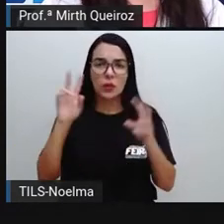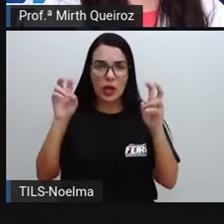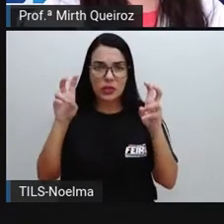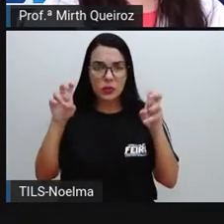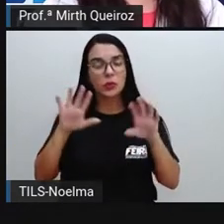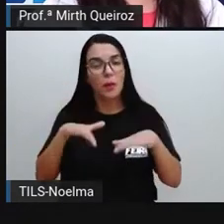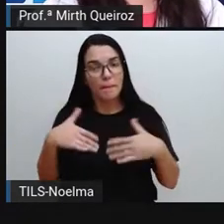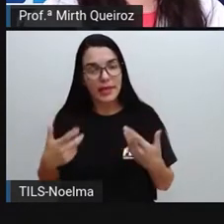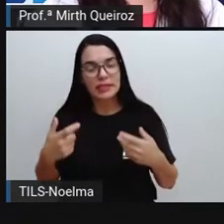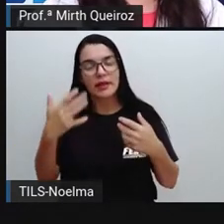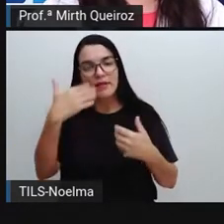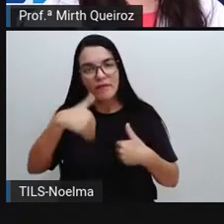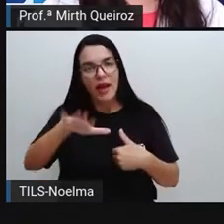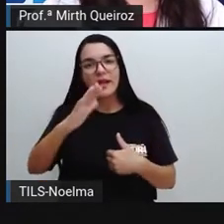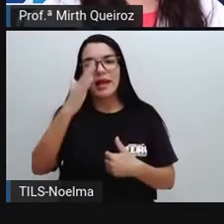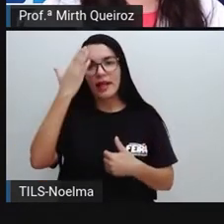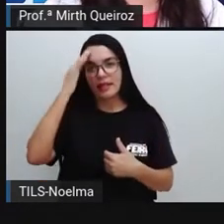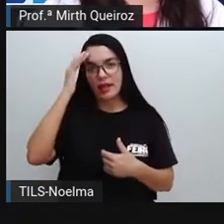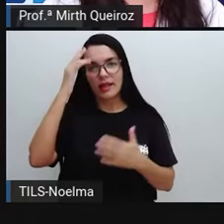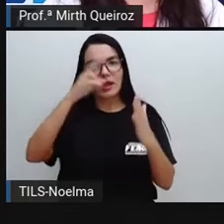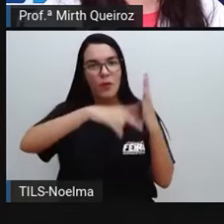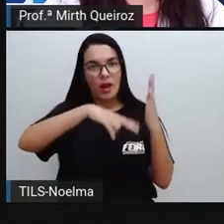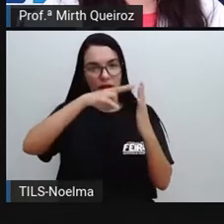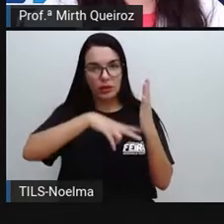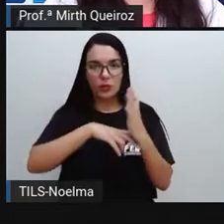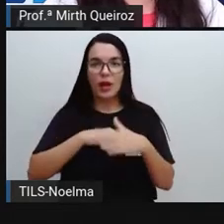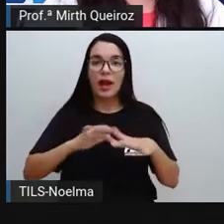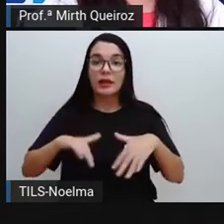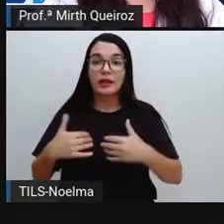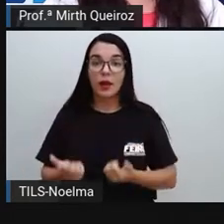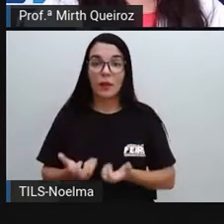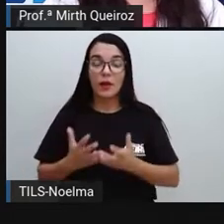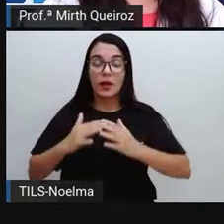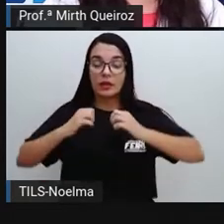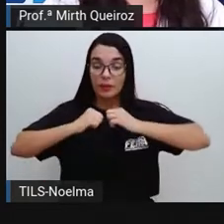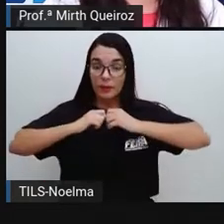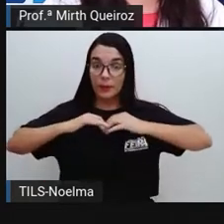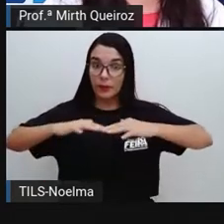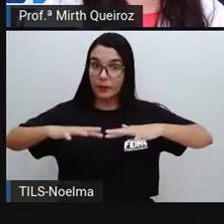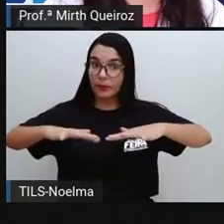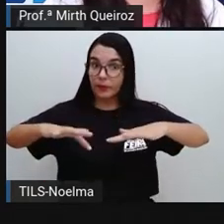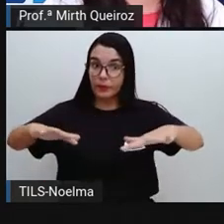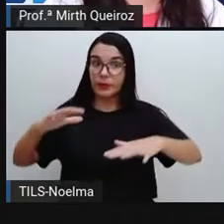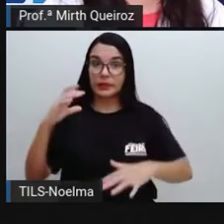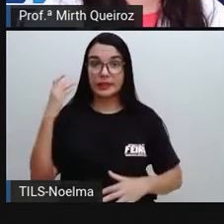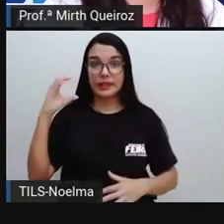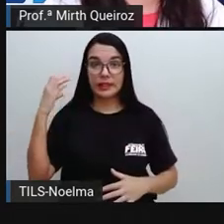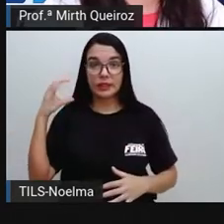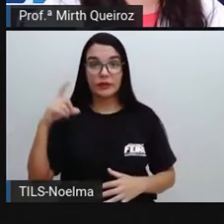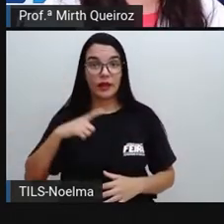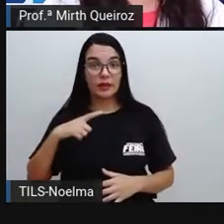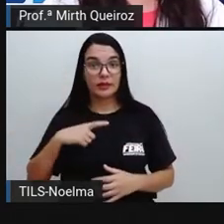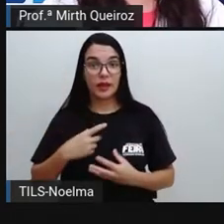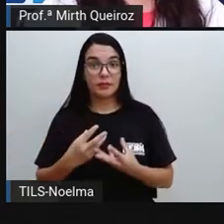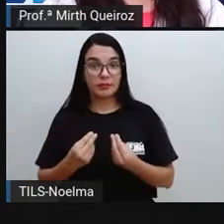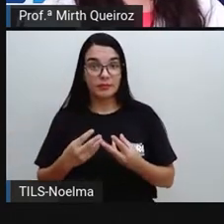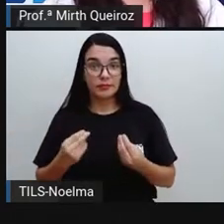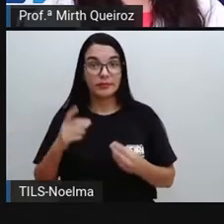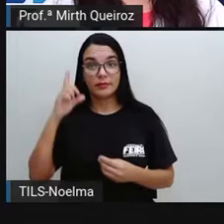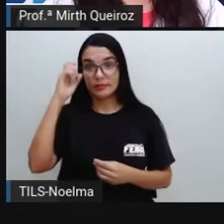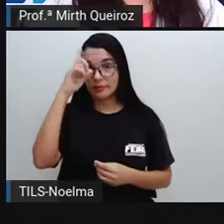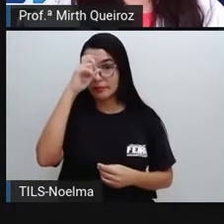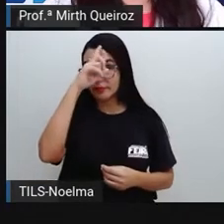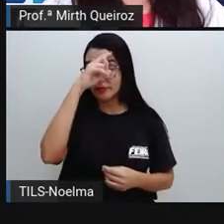A disseminação científica exige grande parte da complexidade das teorias científicas. Seja